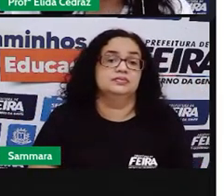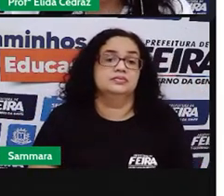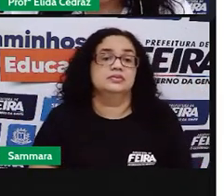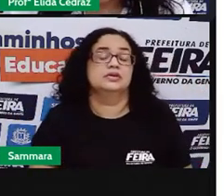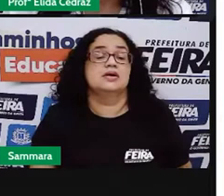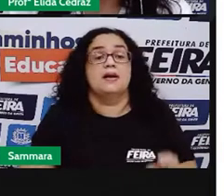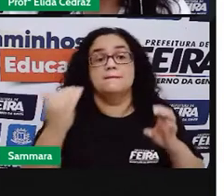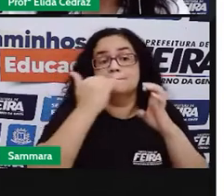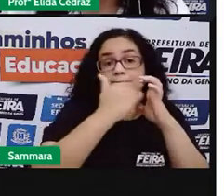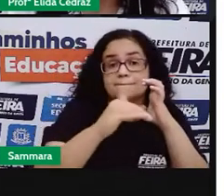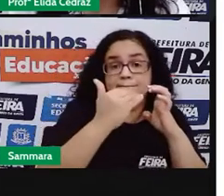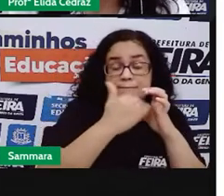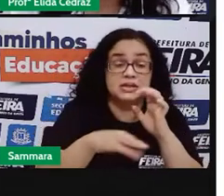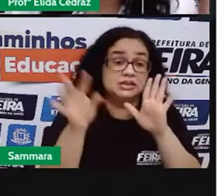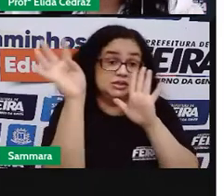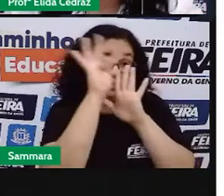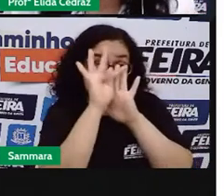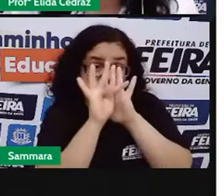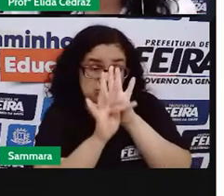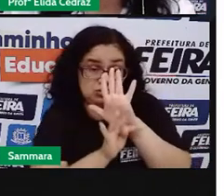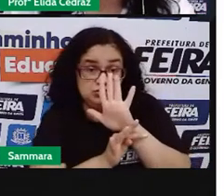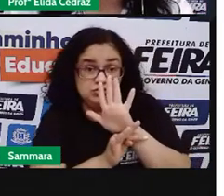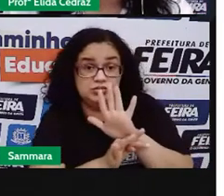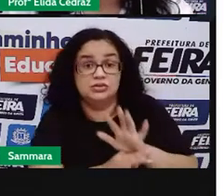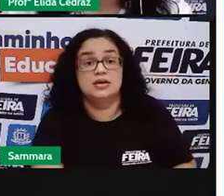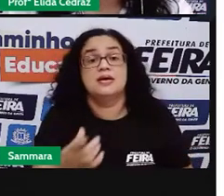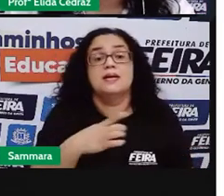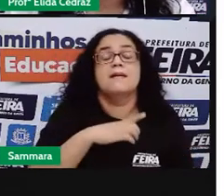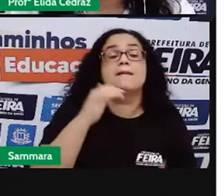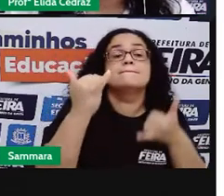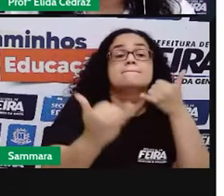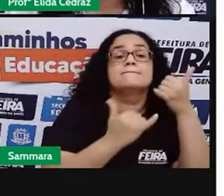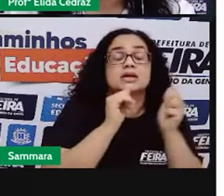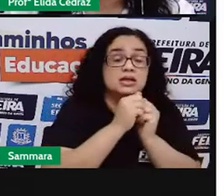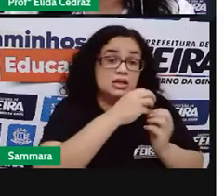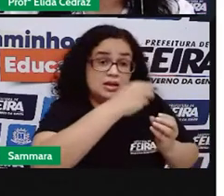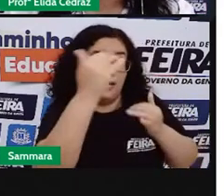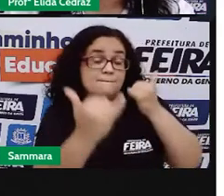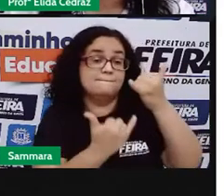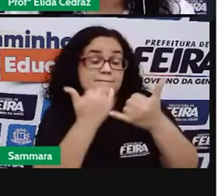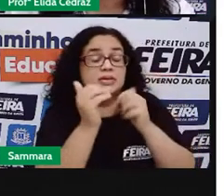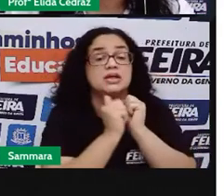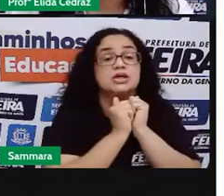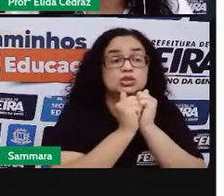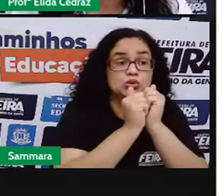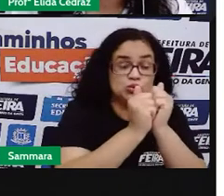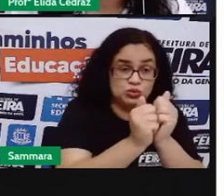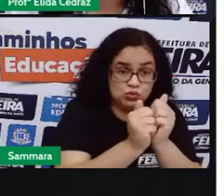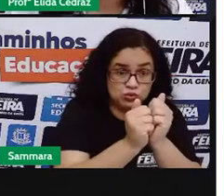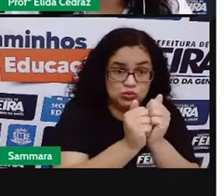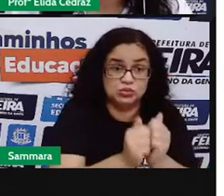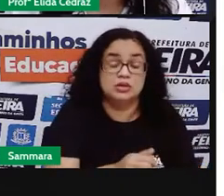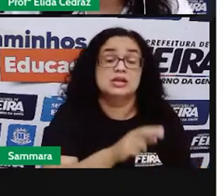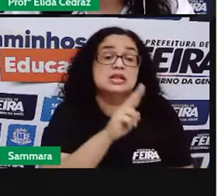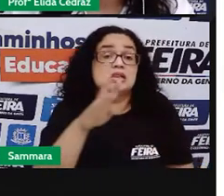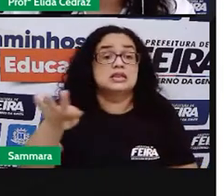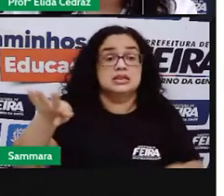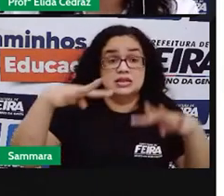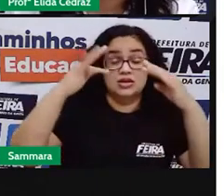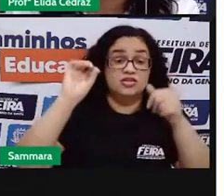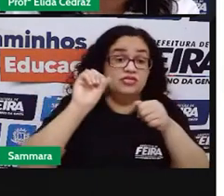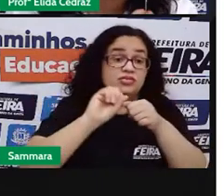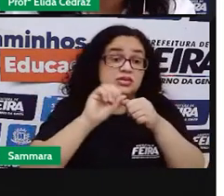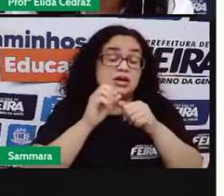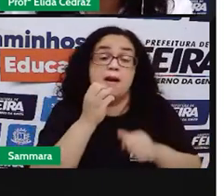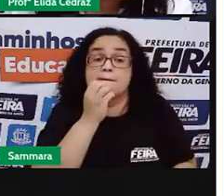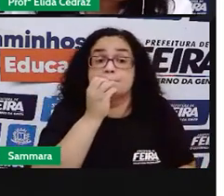A mensagem desse texto está aqui. Quem doa, brinca junto. É chamando a atenção para fazer